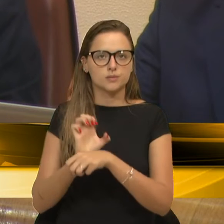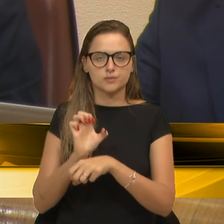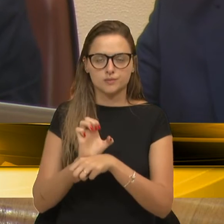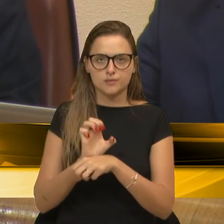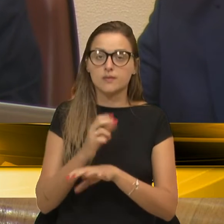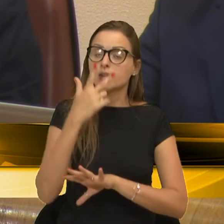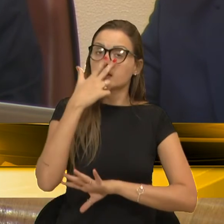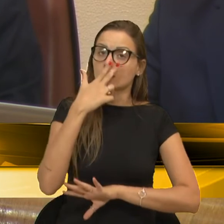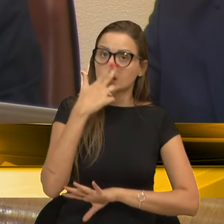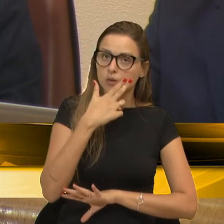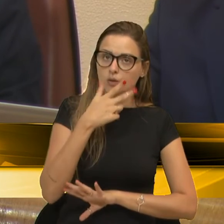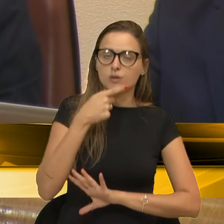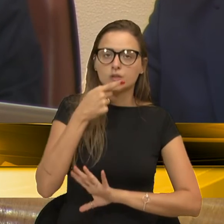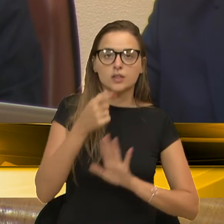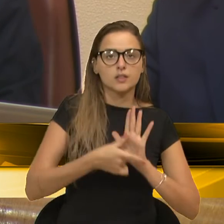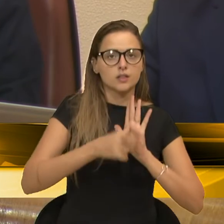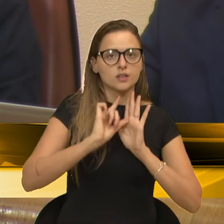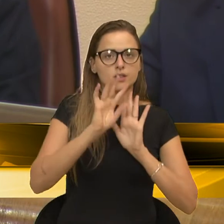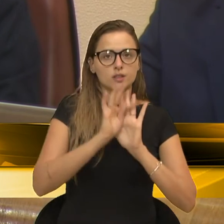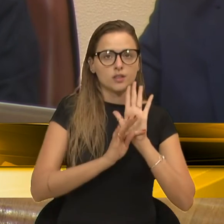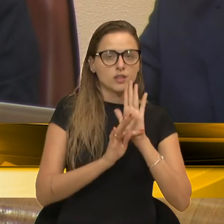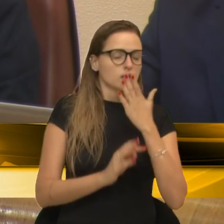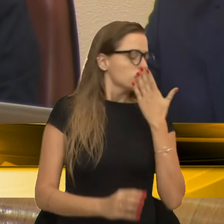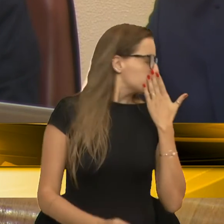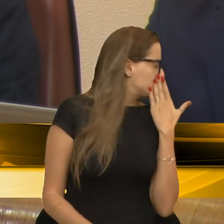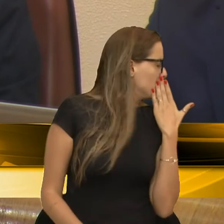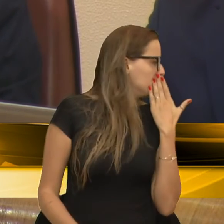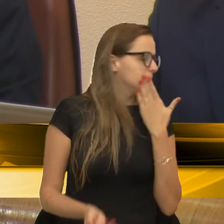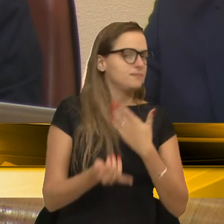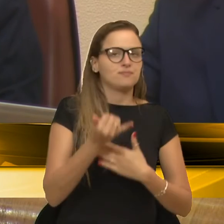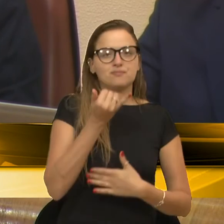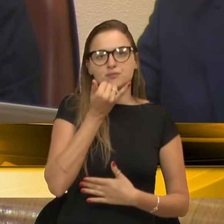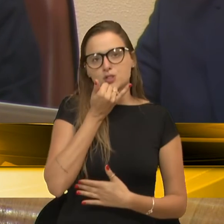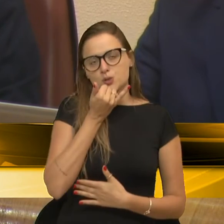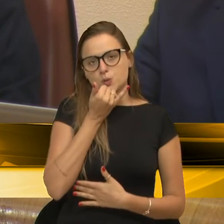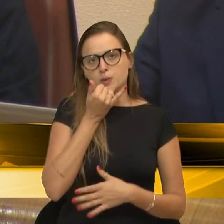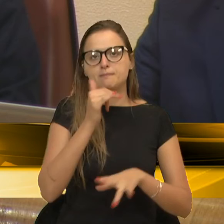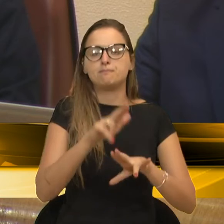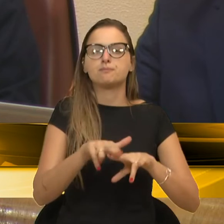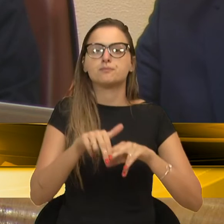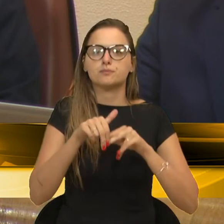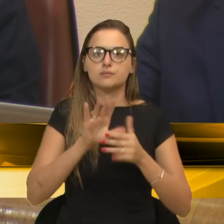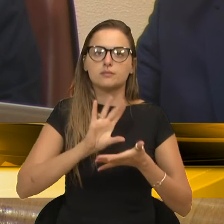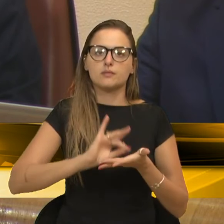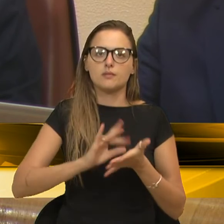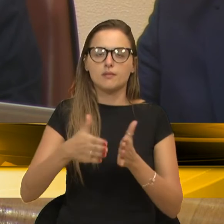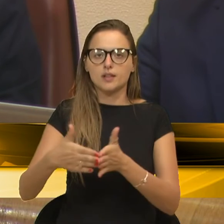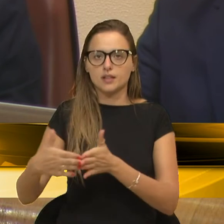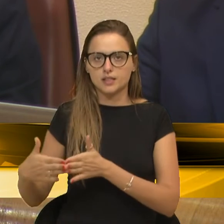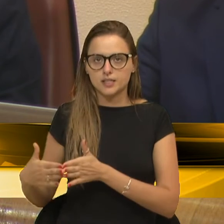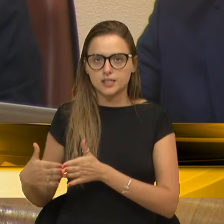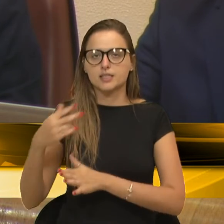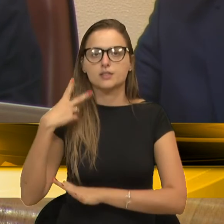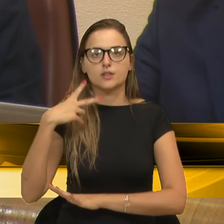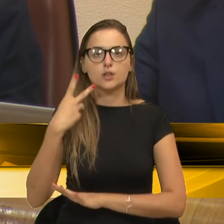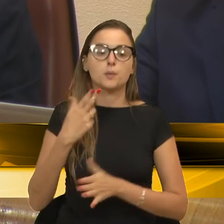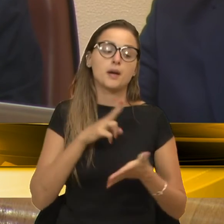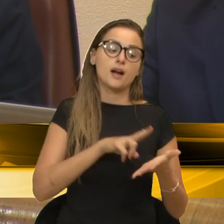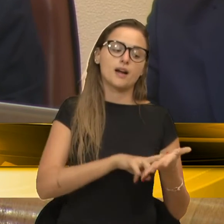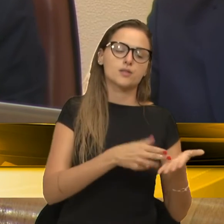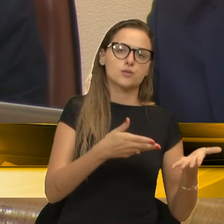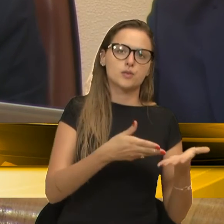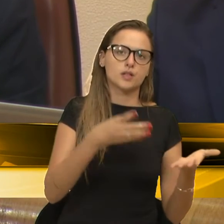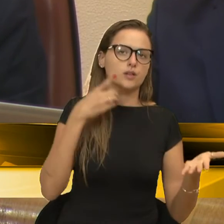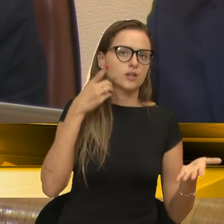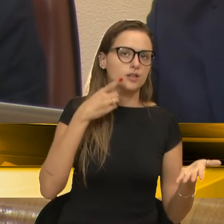como dito acima, cumprindo as formalidades legais, comunico a minha renúncia ao cargo de vereador para assumir o cargo de